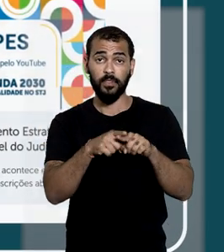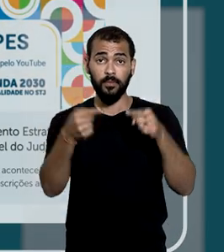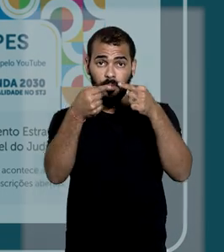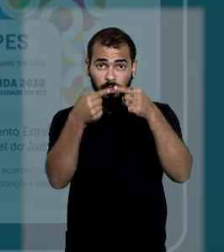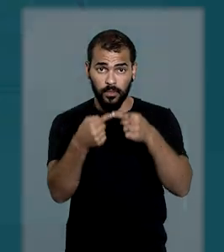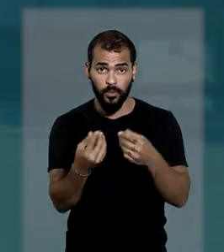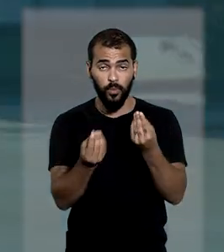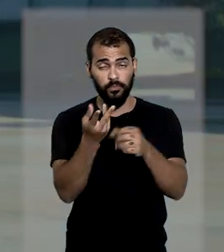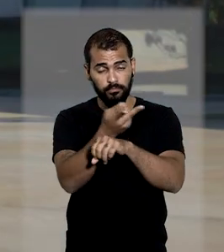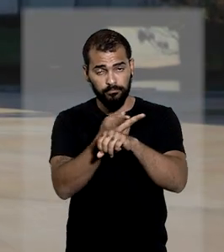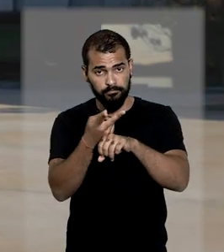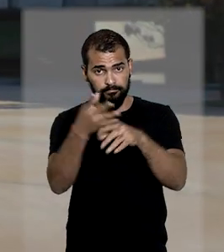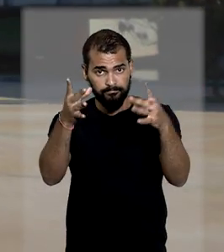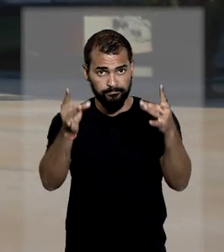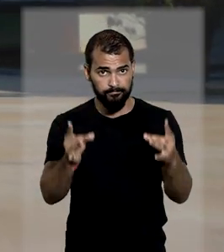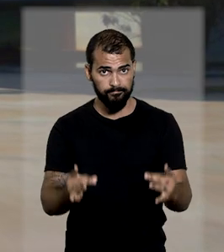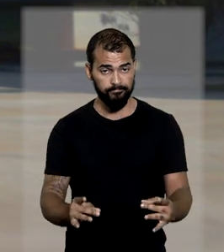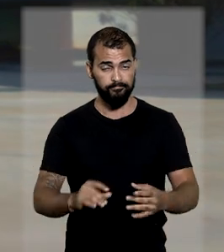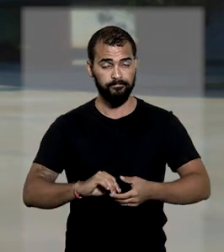filtros.